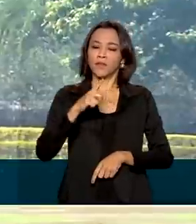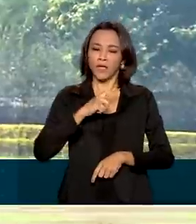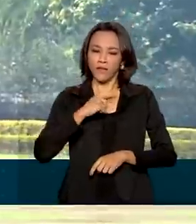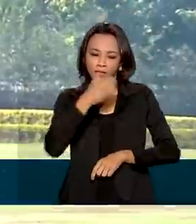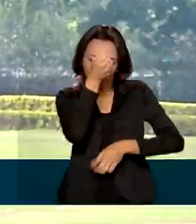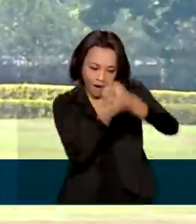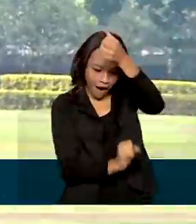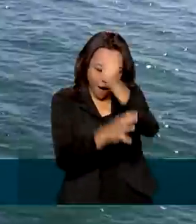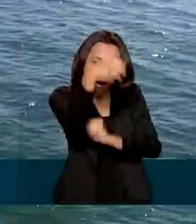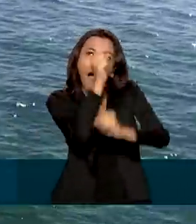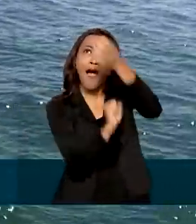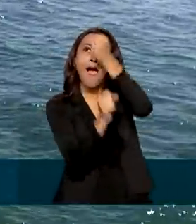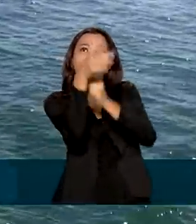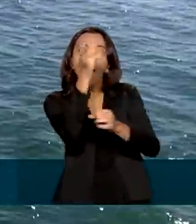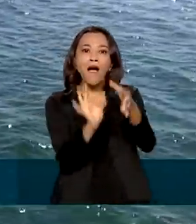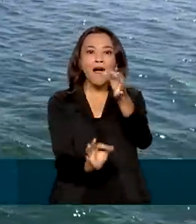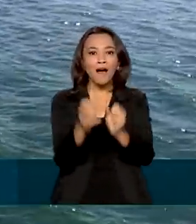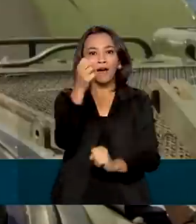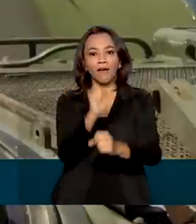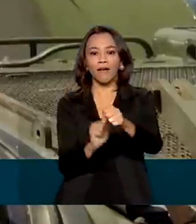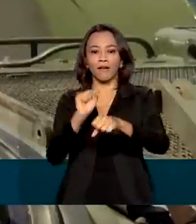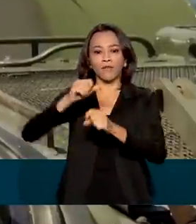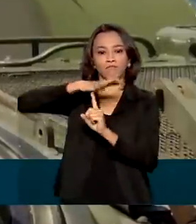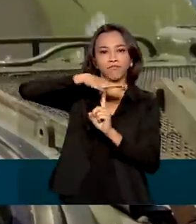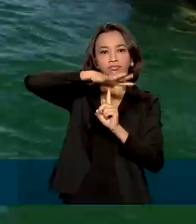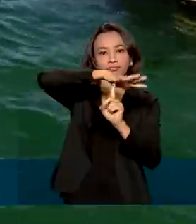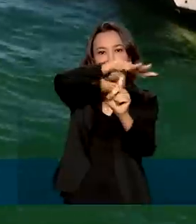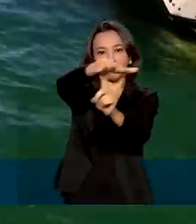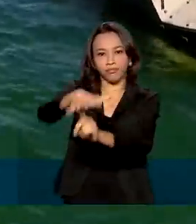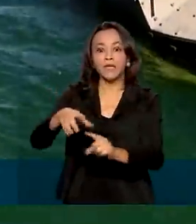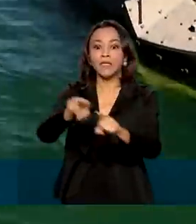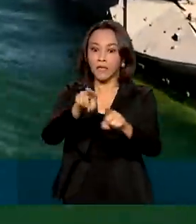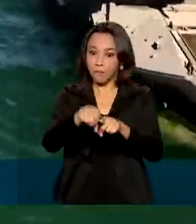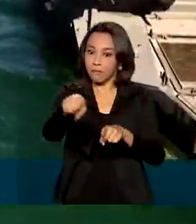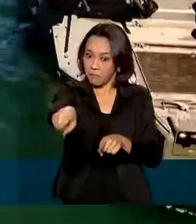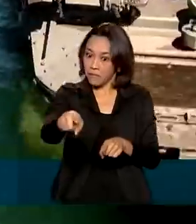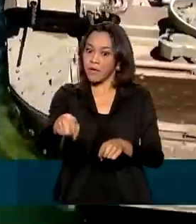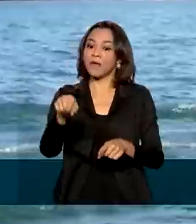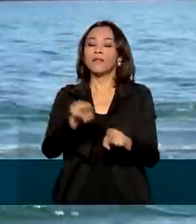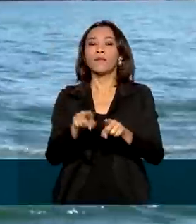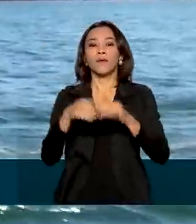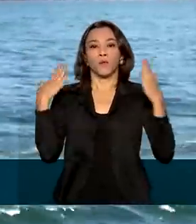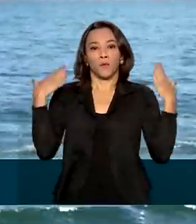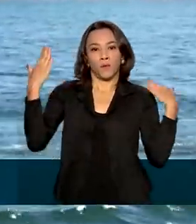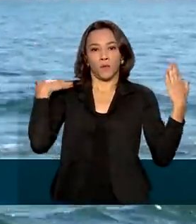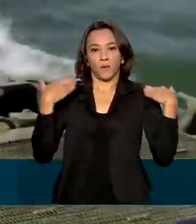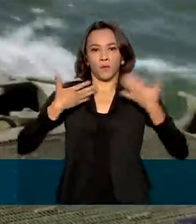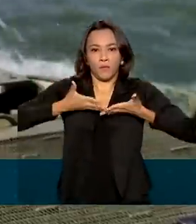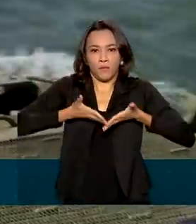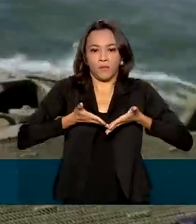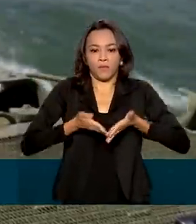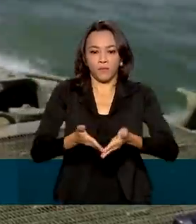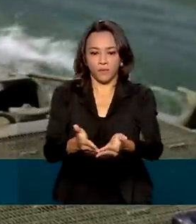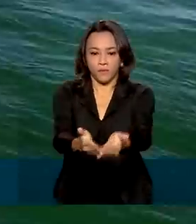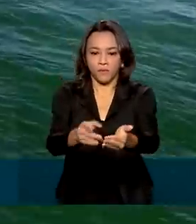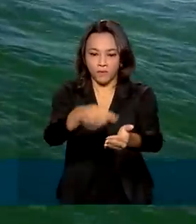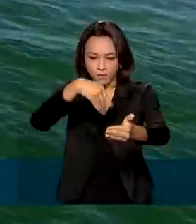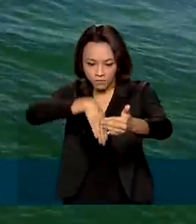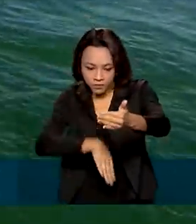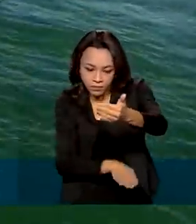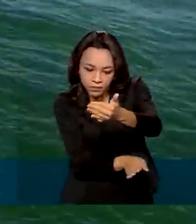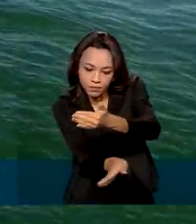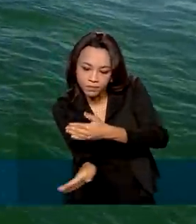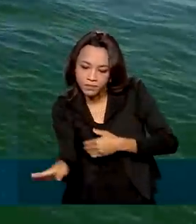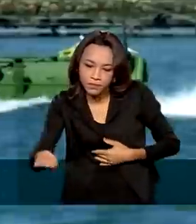rapel por helicóptero. Veículos blindados da Marinha do Brasil, que fazem o transporte anfíbio de tropas, atravessaram o Lago